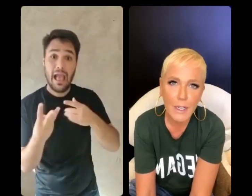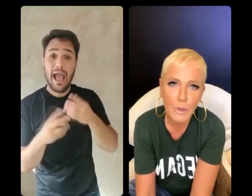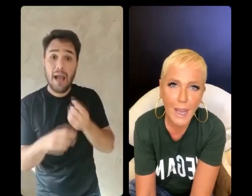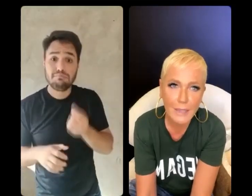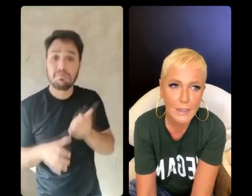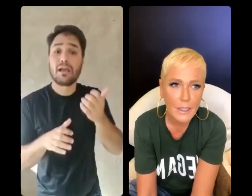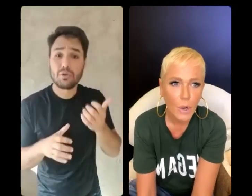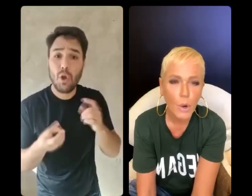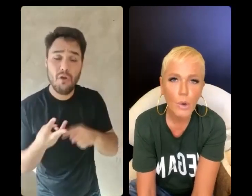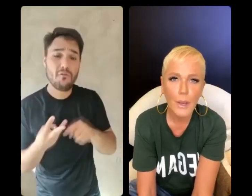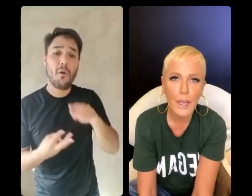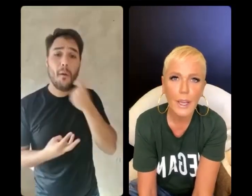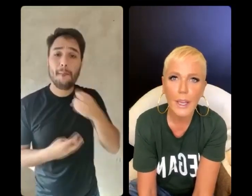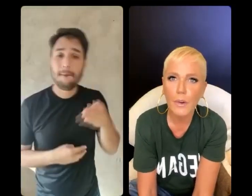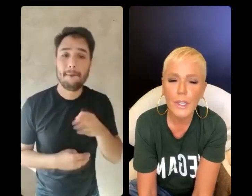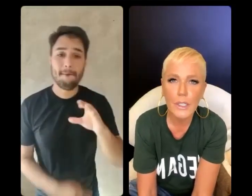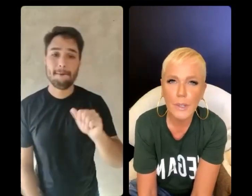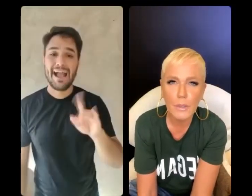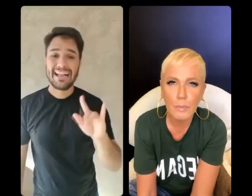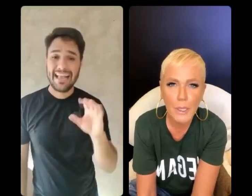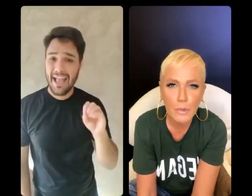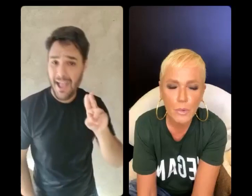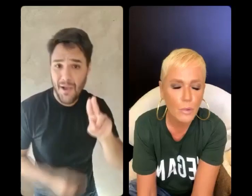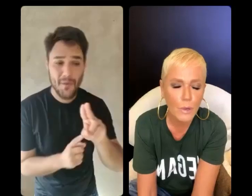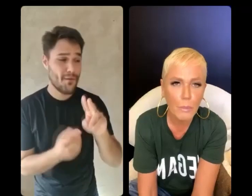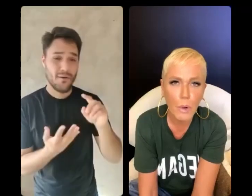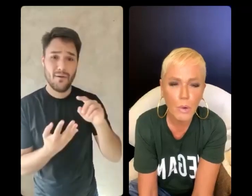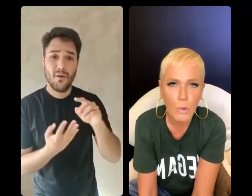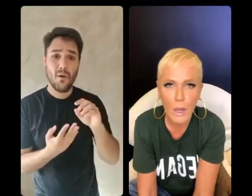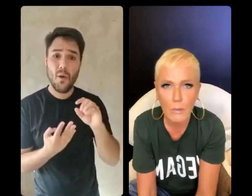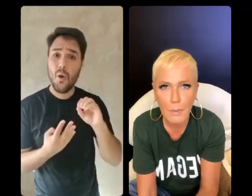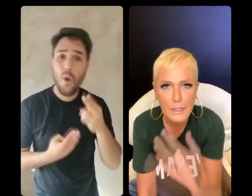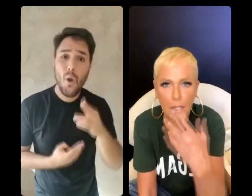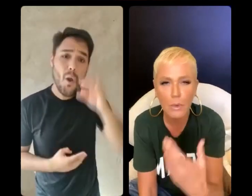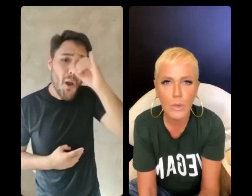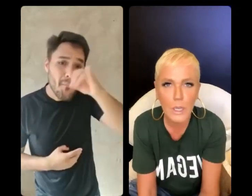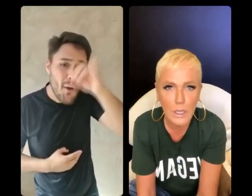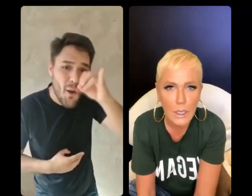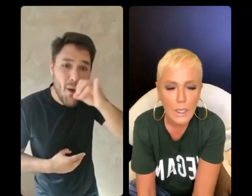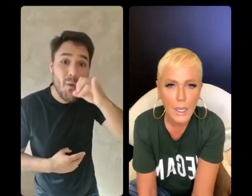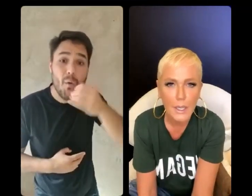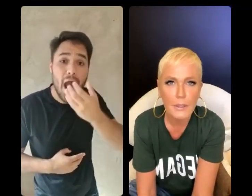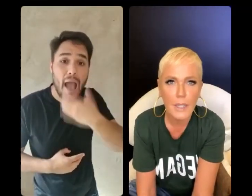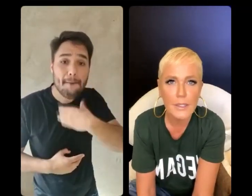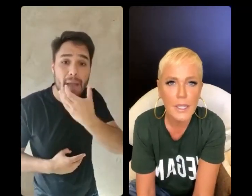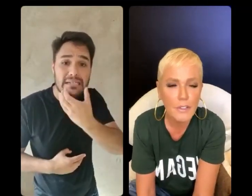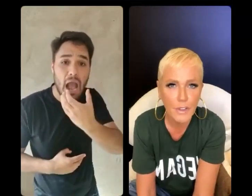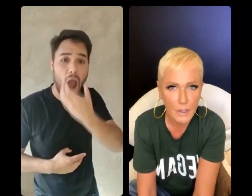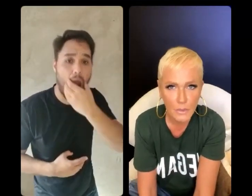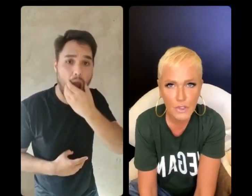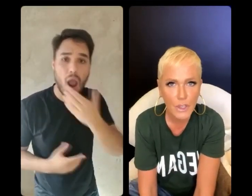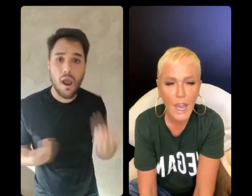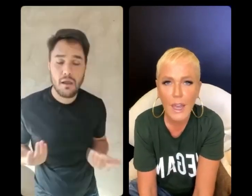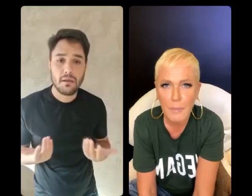aquela bacalhoada. Ou então é um peru, é um porco com a maçã na boca, é Thanksgiving